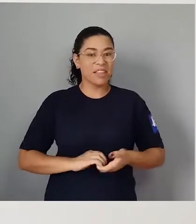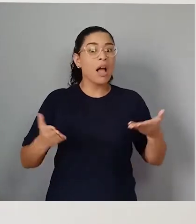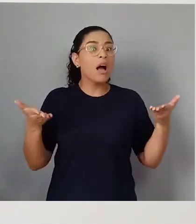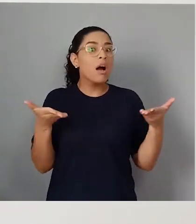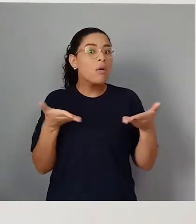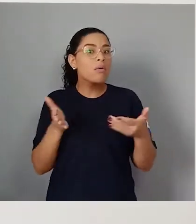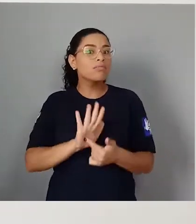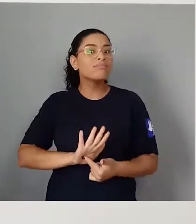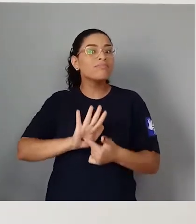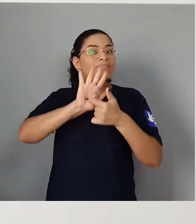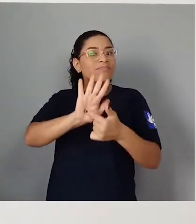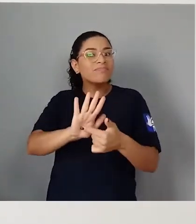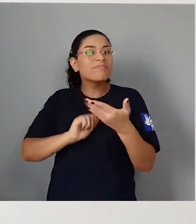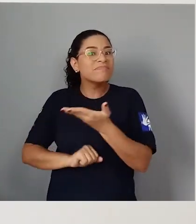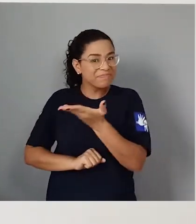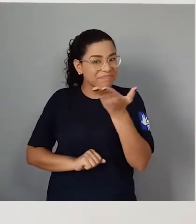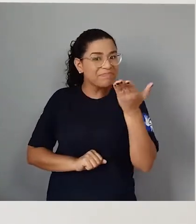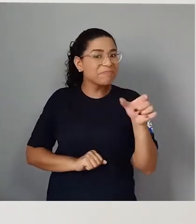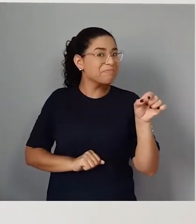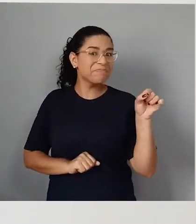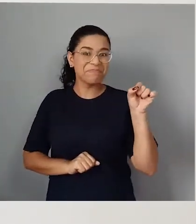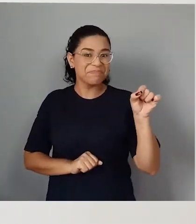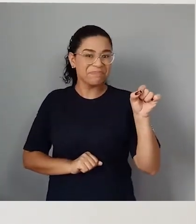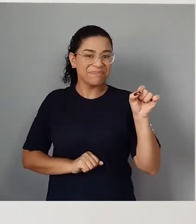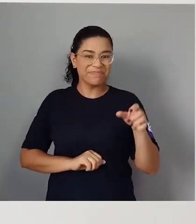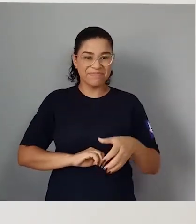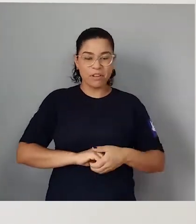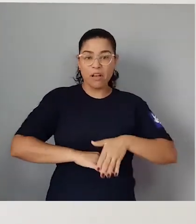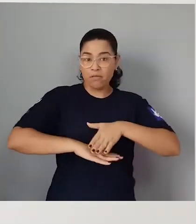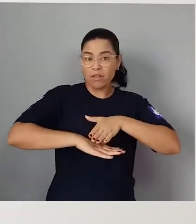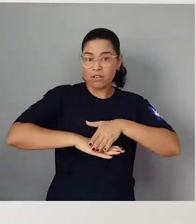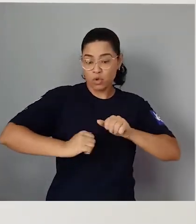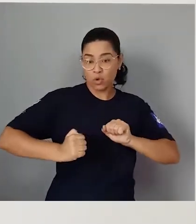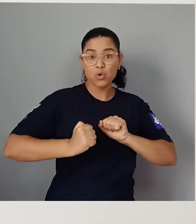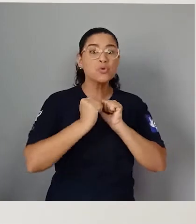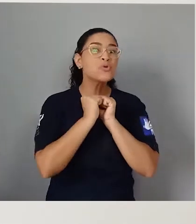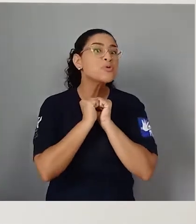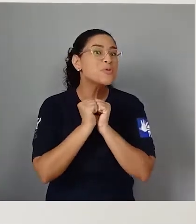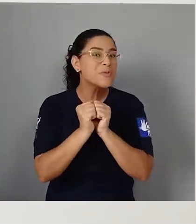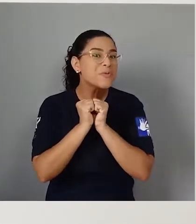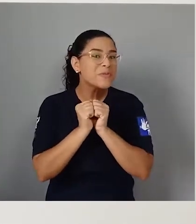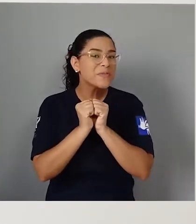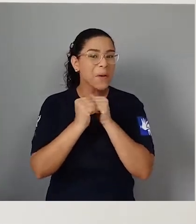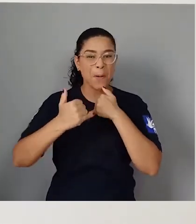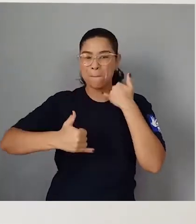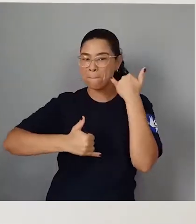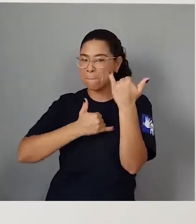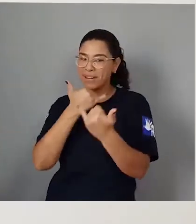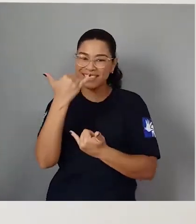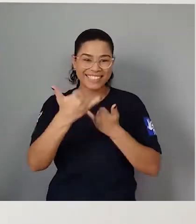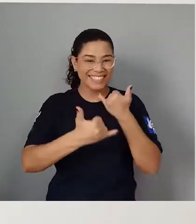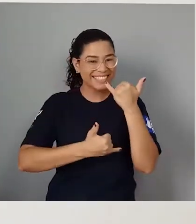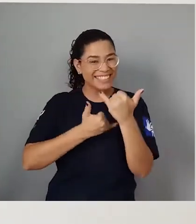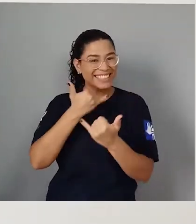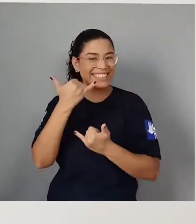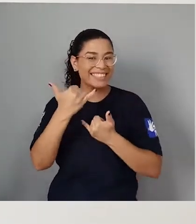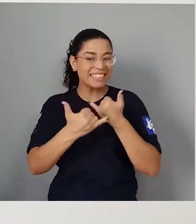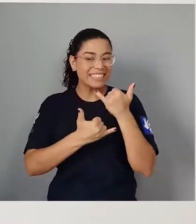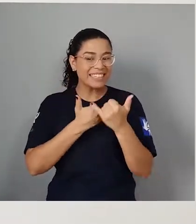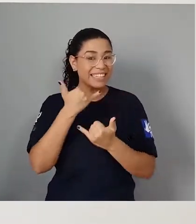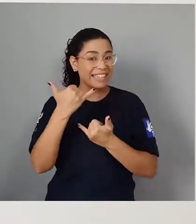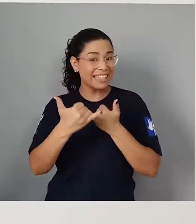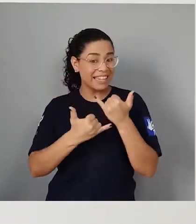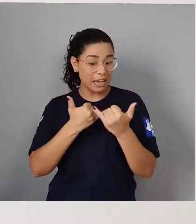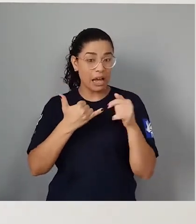apresentar... Apresentar não, né? Melhor, fazer com vocês uma brincadeira que dizem